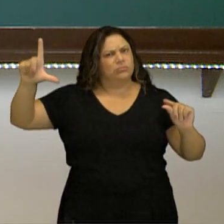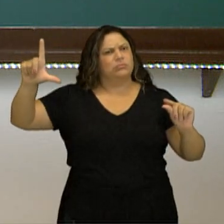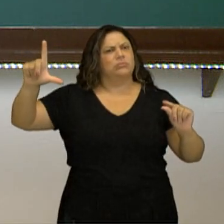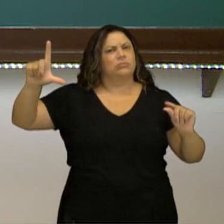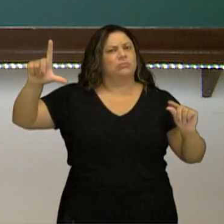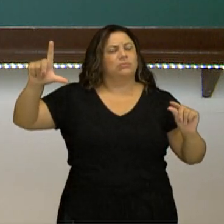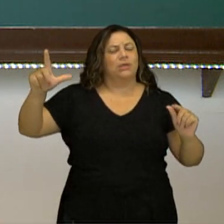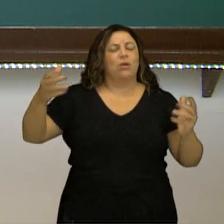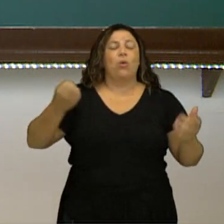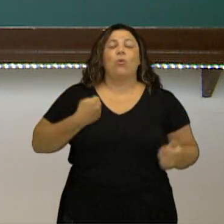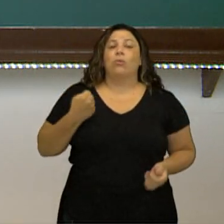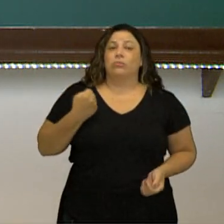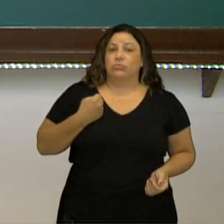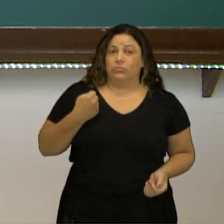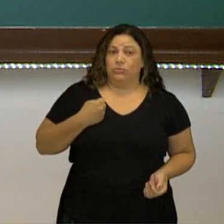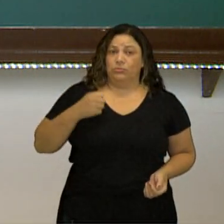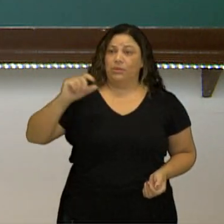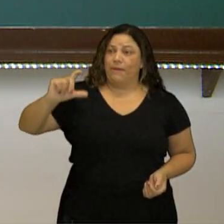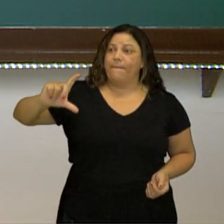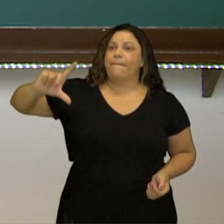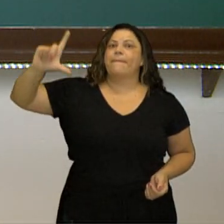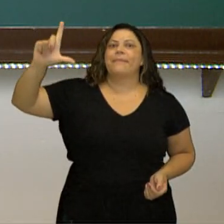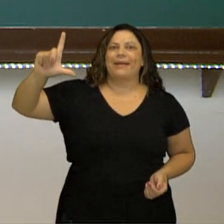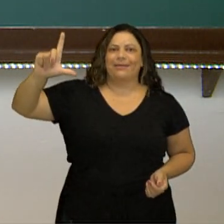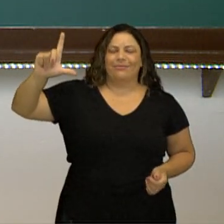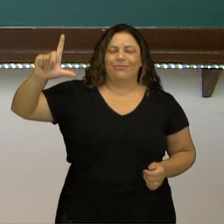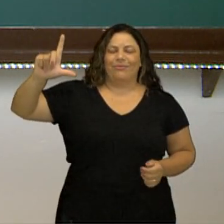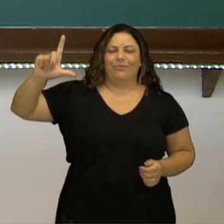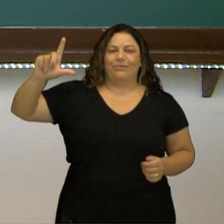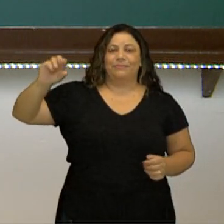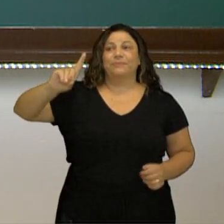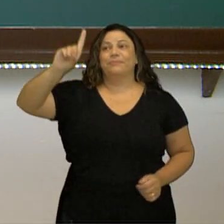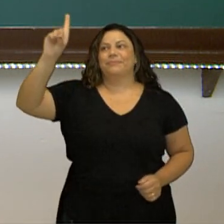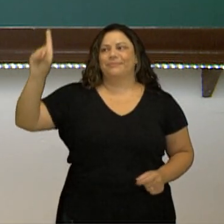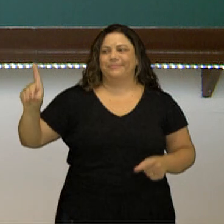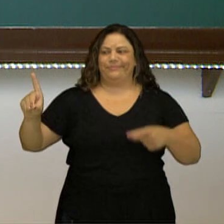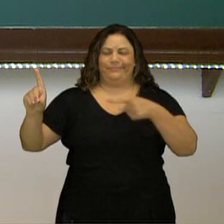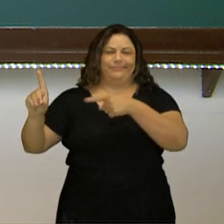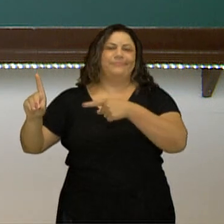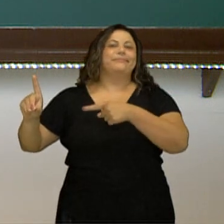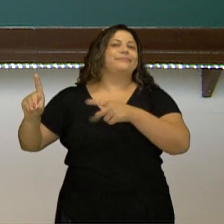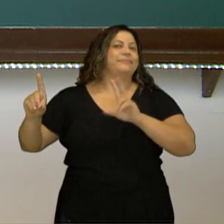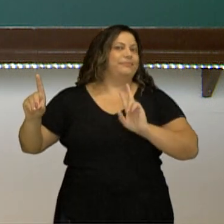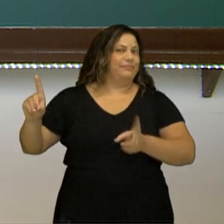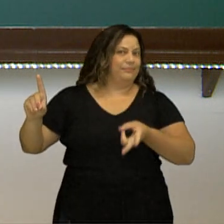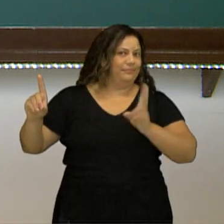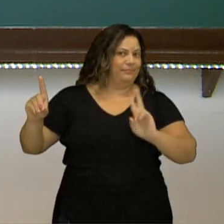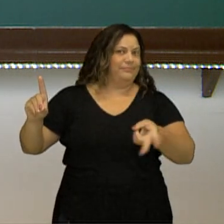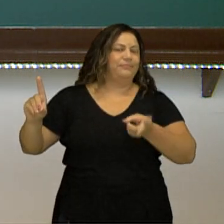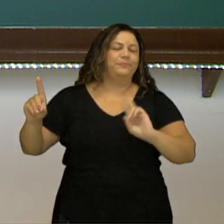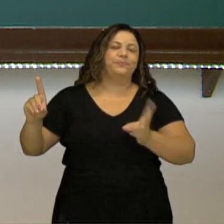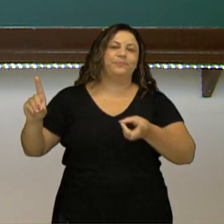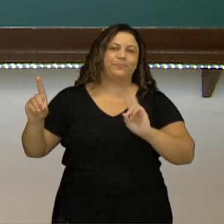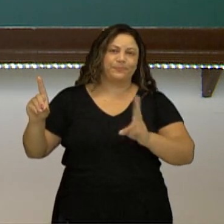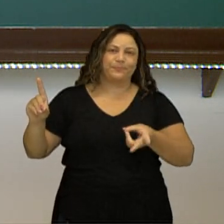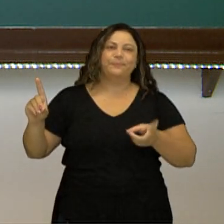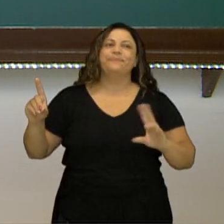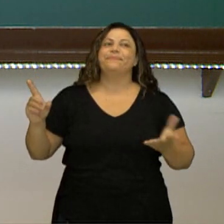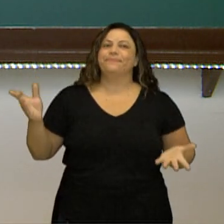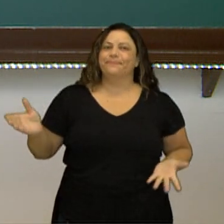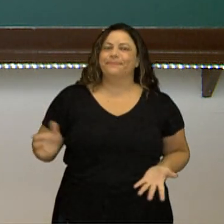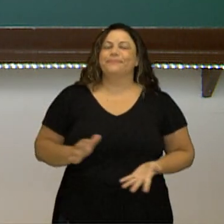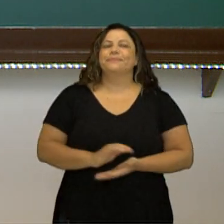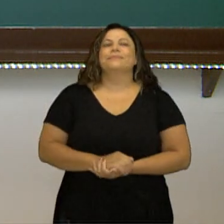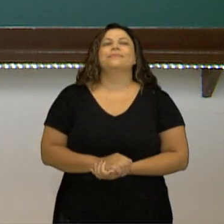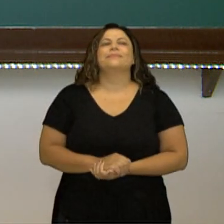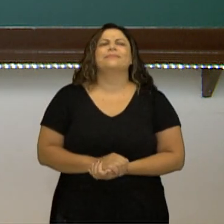O número maior é o número que está sempre mais à direita da reta numérica. Não podemos esquecer disso. Ok? Muito